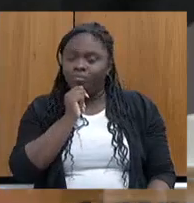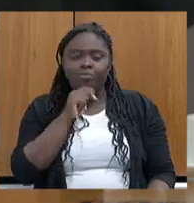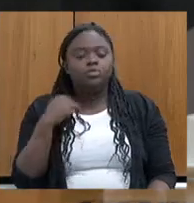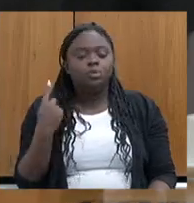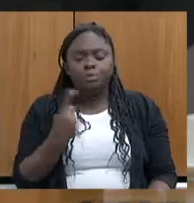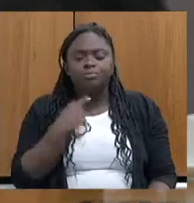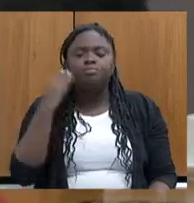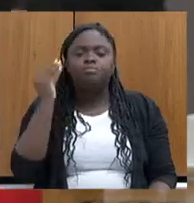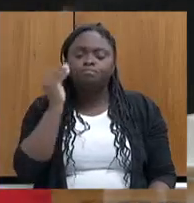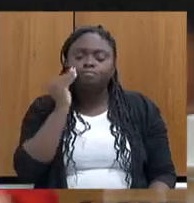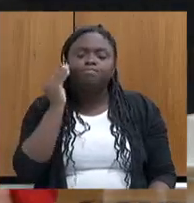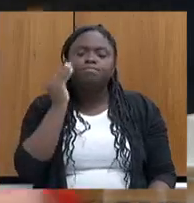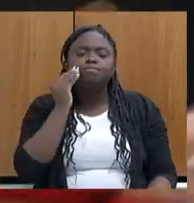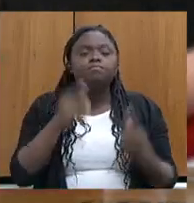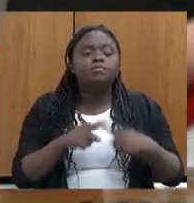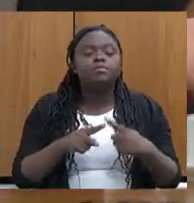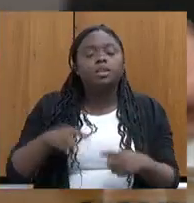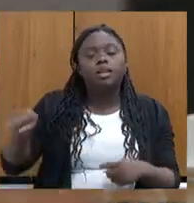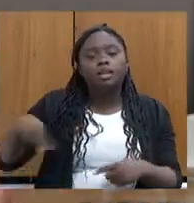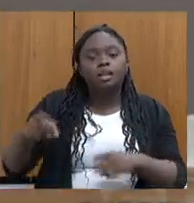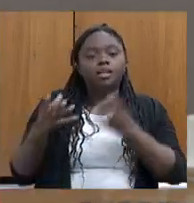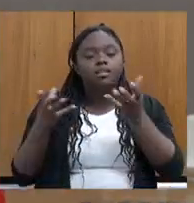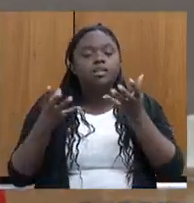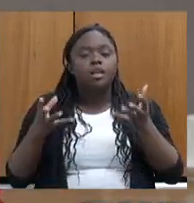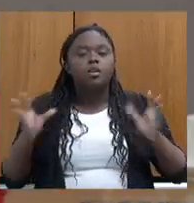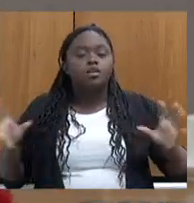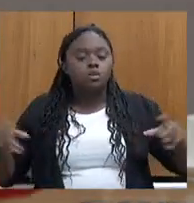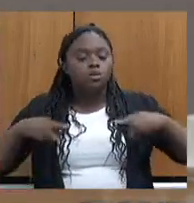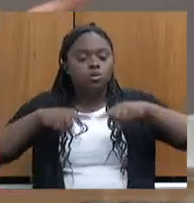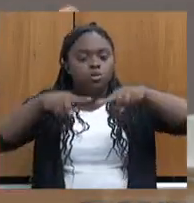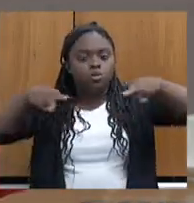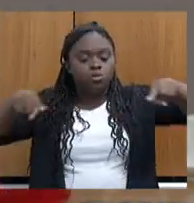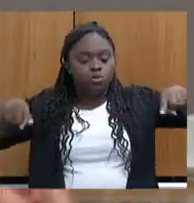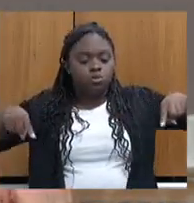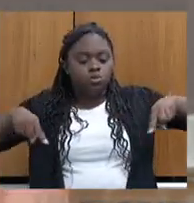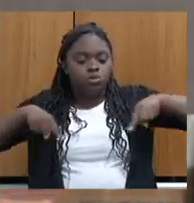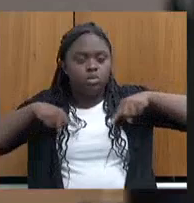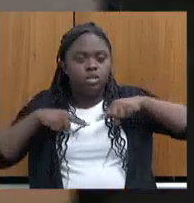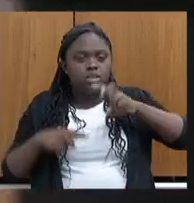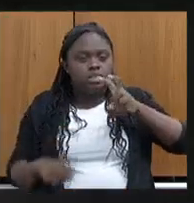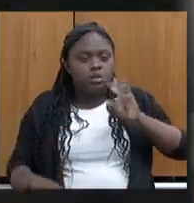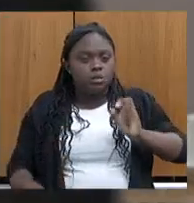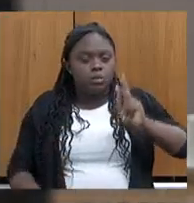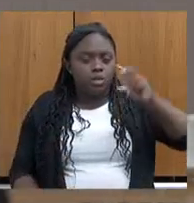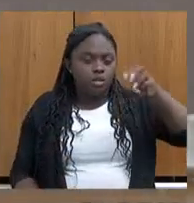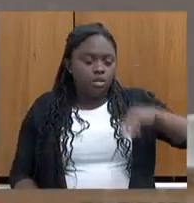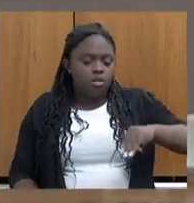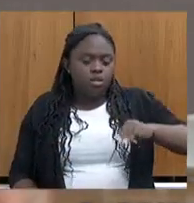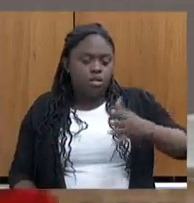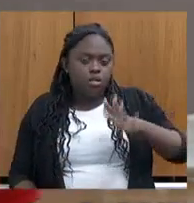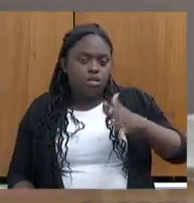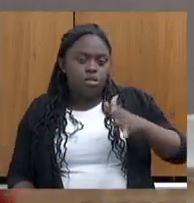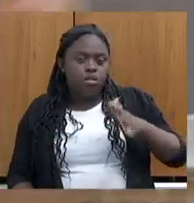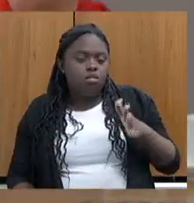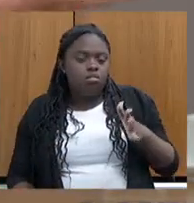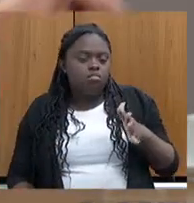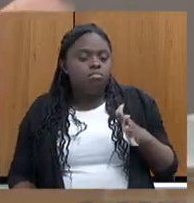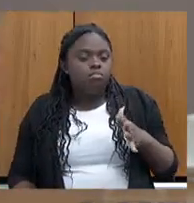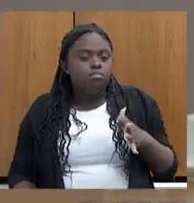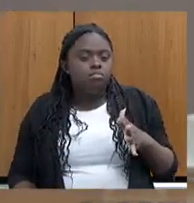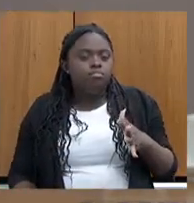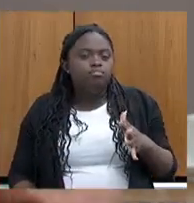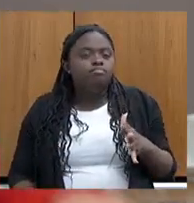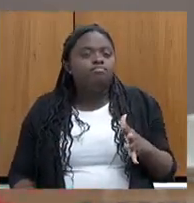nós estamos tentando em outro... Porque eles querem num raio, né? Eles querem num raio de 50 quilômetros, mais ou menos 50